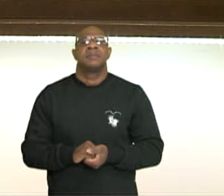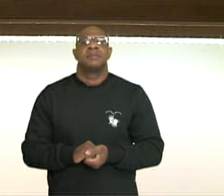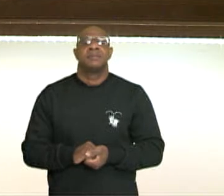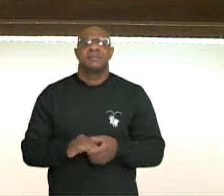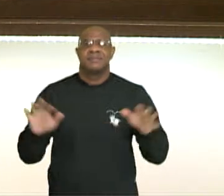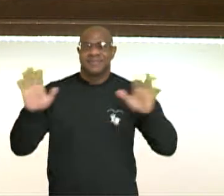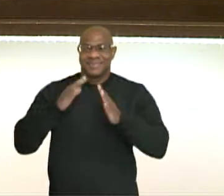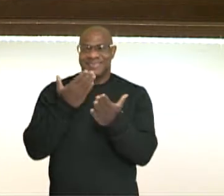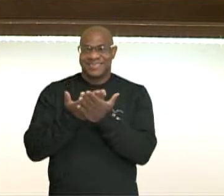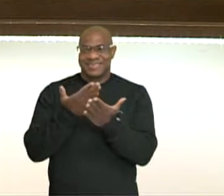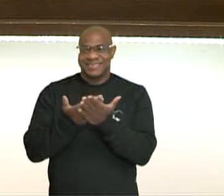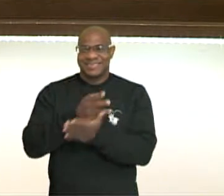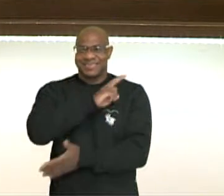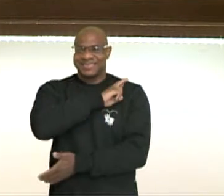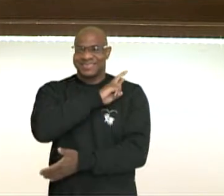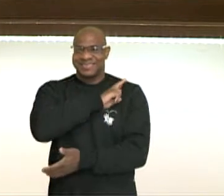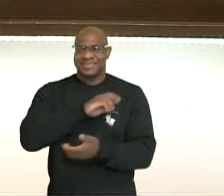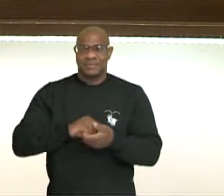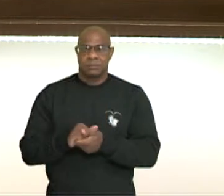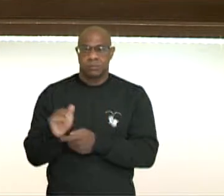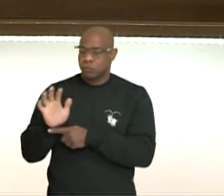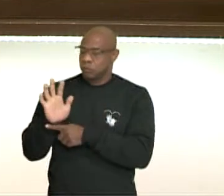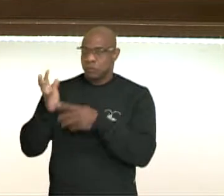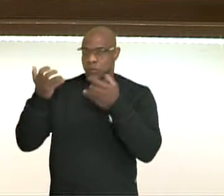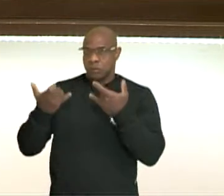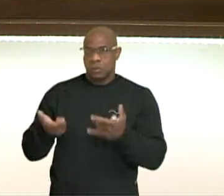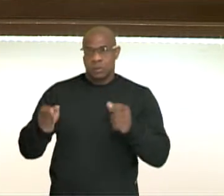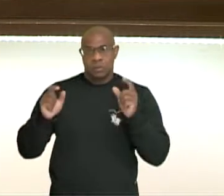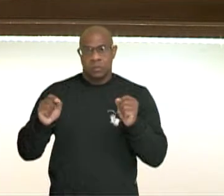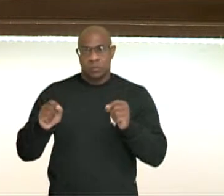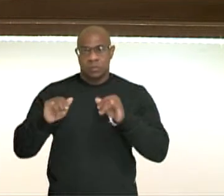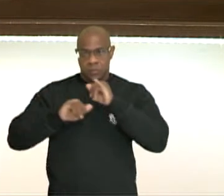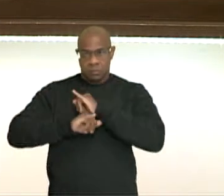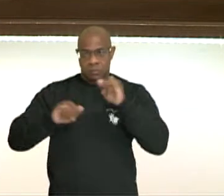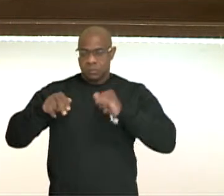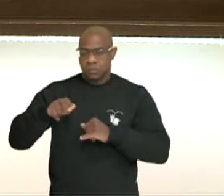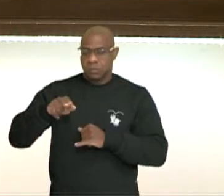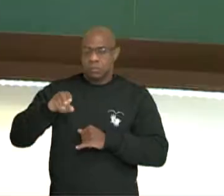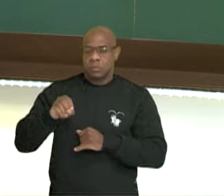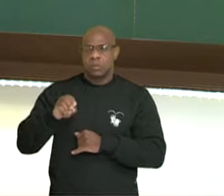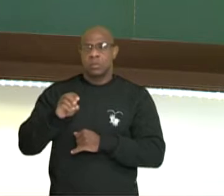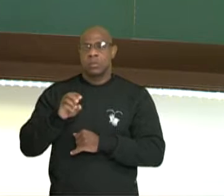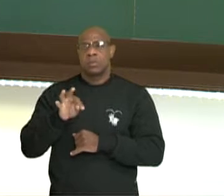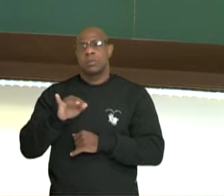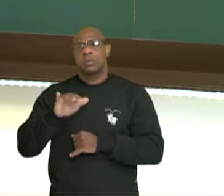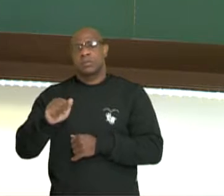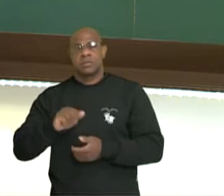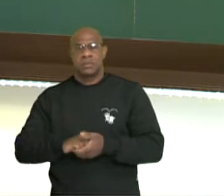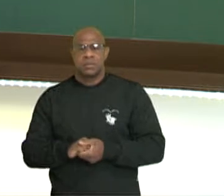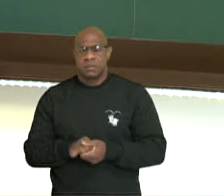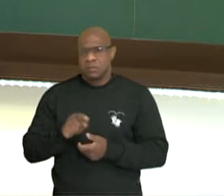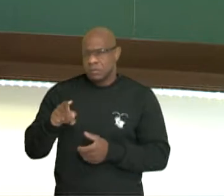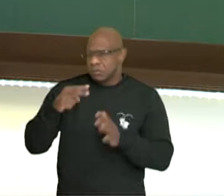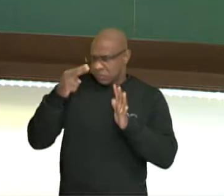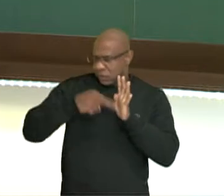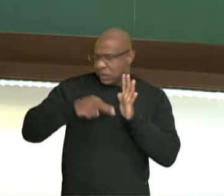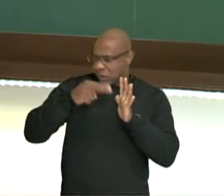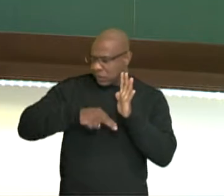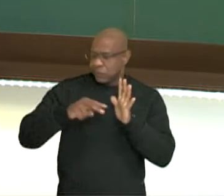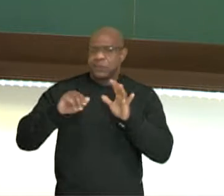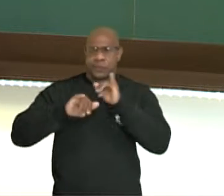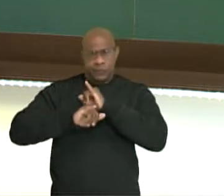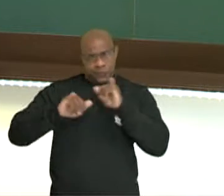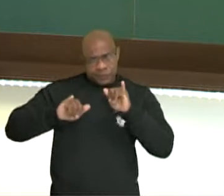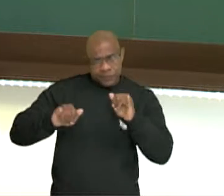Olá, estudantes da segunda série! Nesse vídeo vamos falar sobre notícia. Certamente você já leu uma notícia,